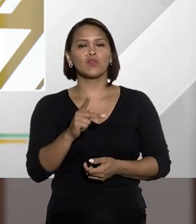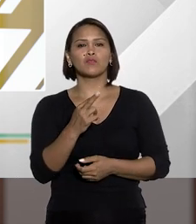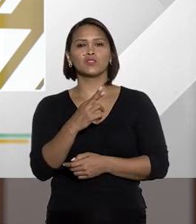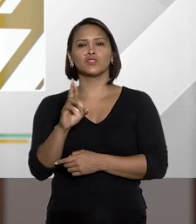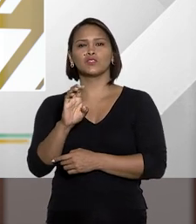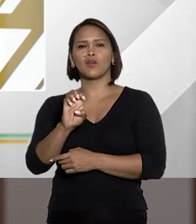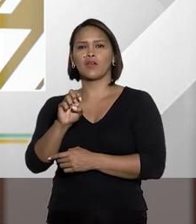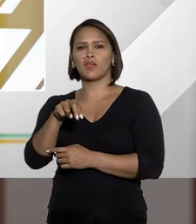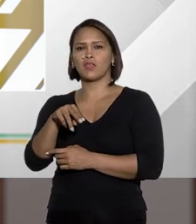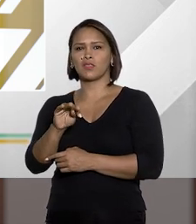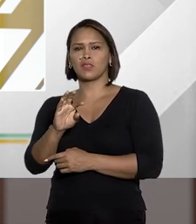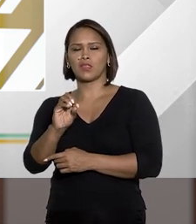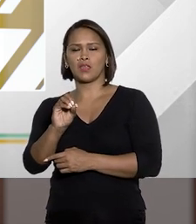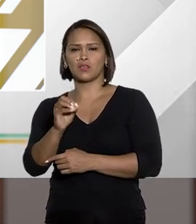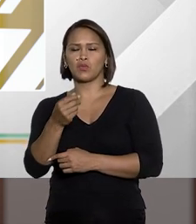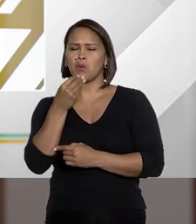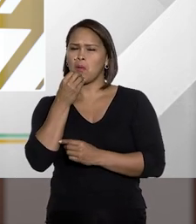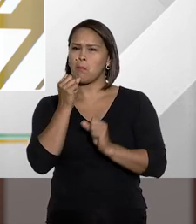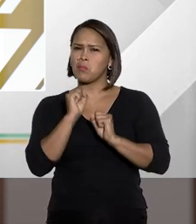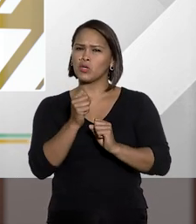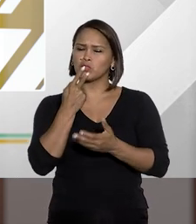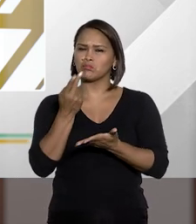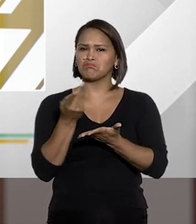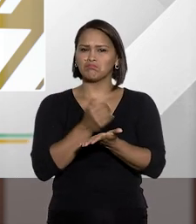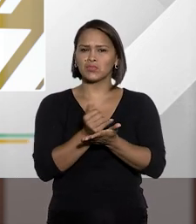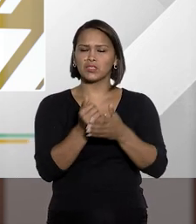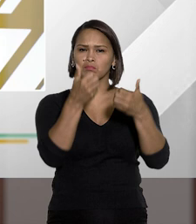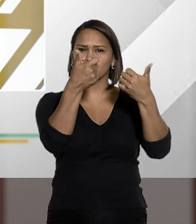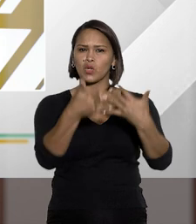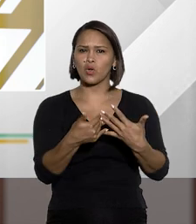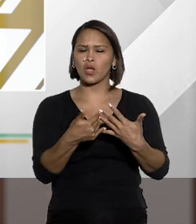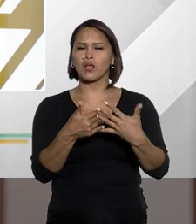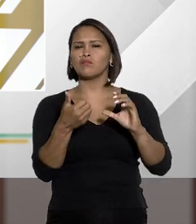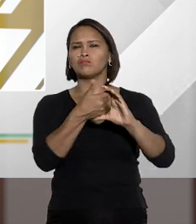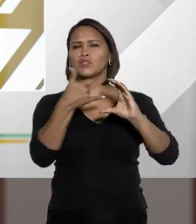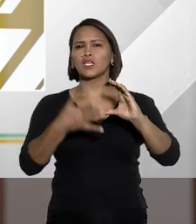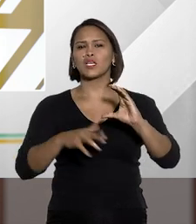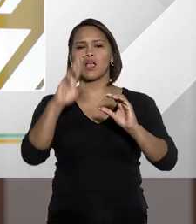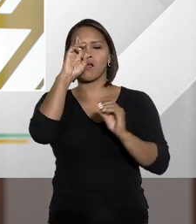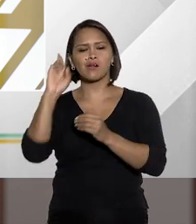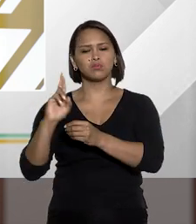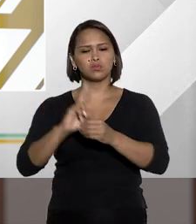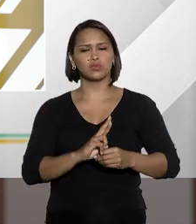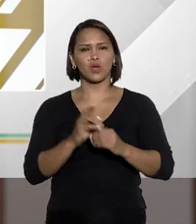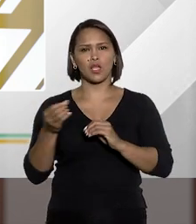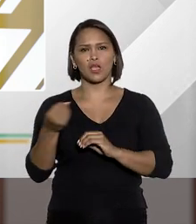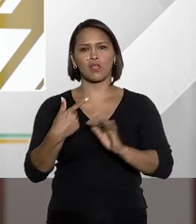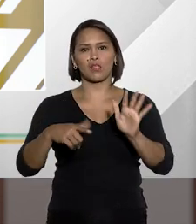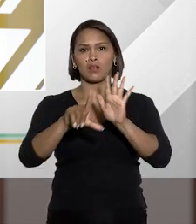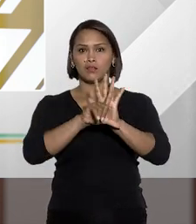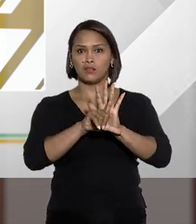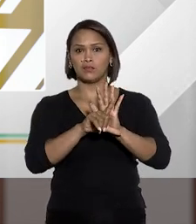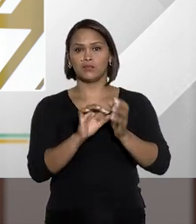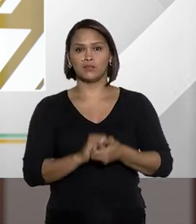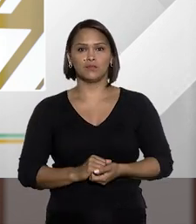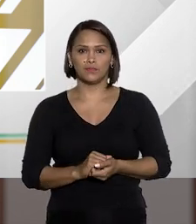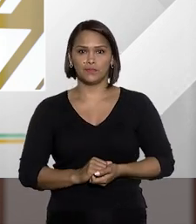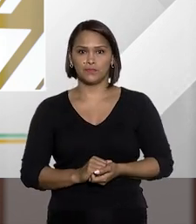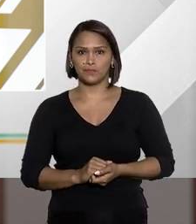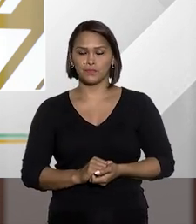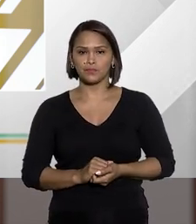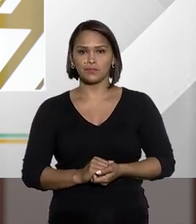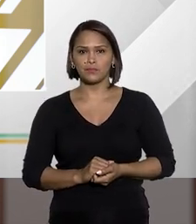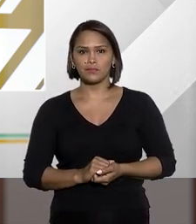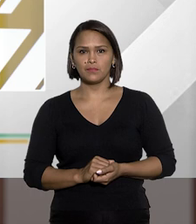Professor Renato Brasileiro, pode começar nos explicando o que caracteriza abuso de autoridade de acordo com a nova legislação?